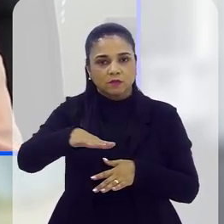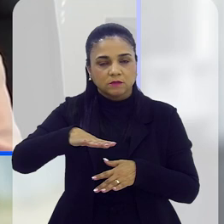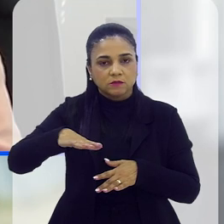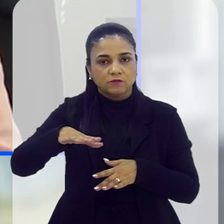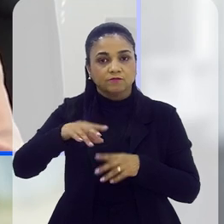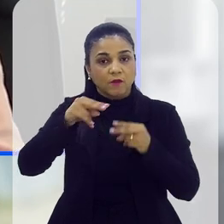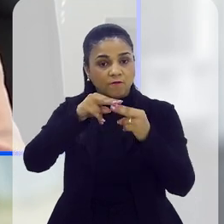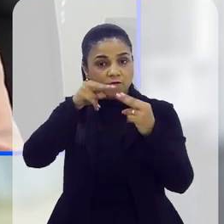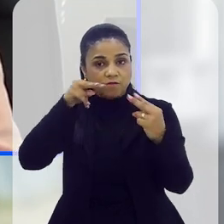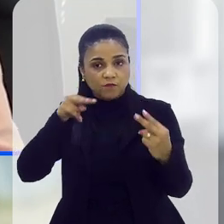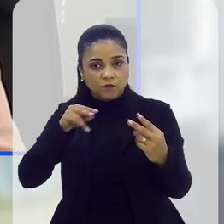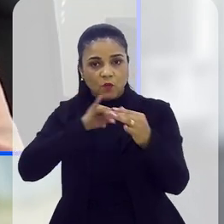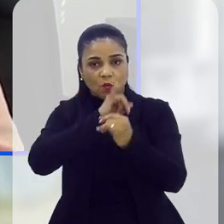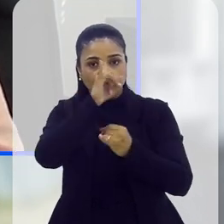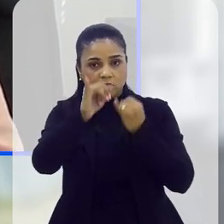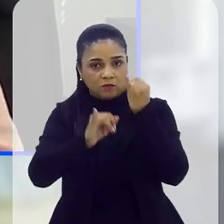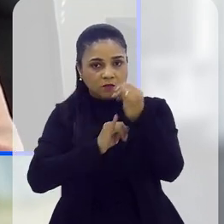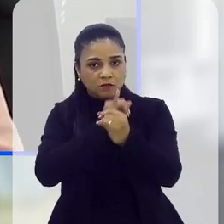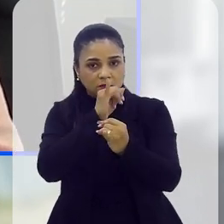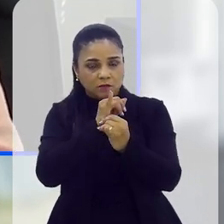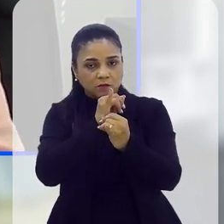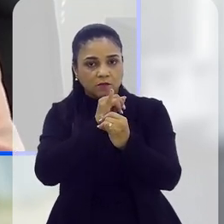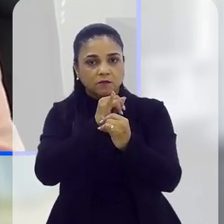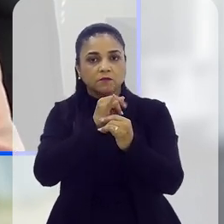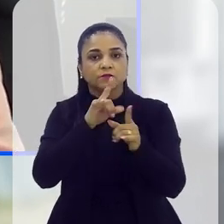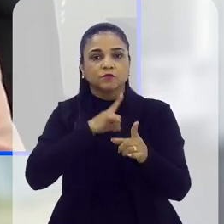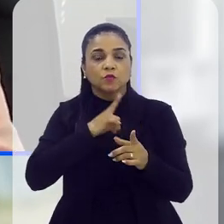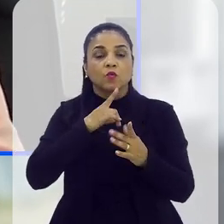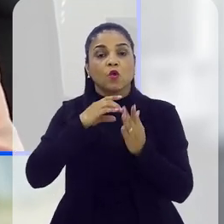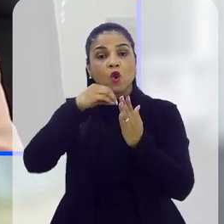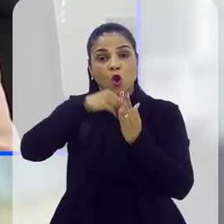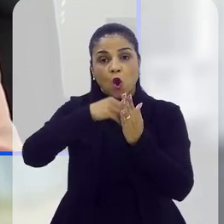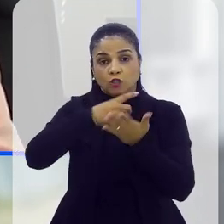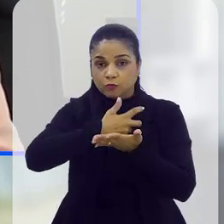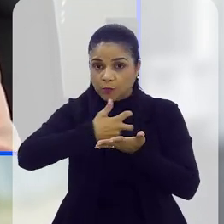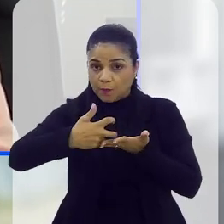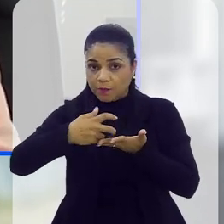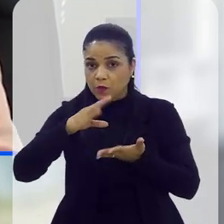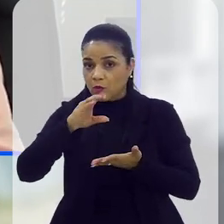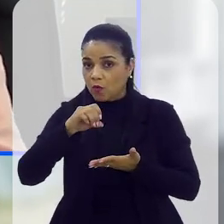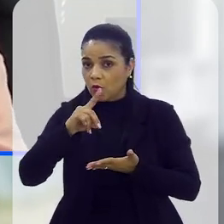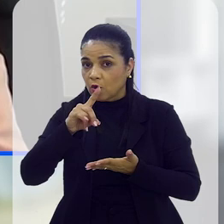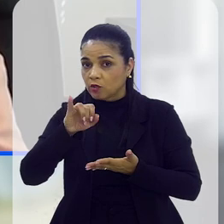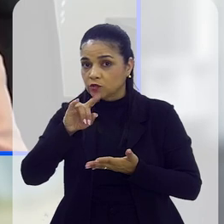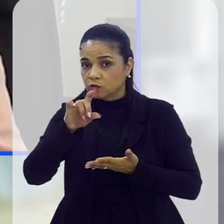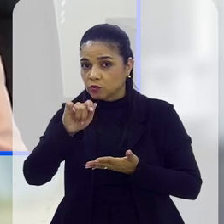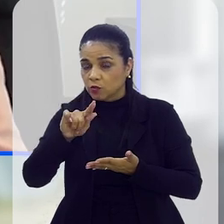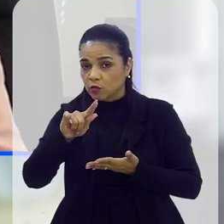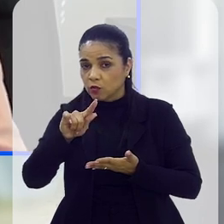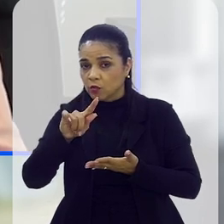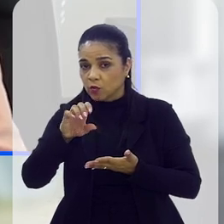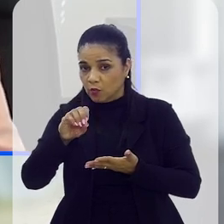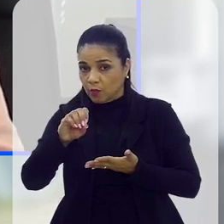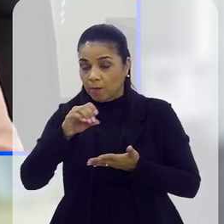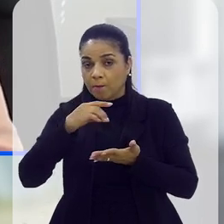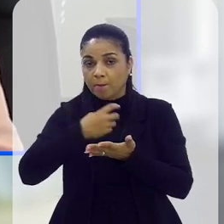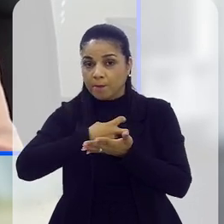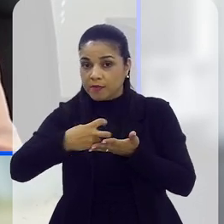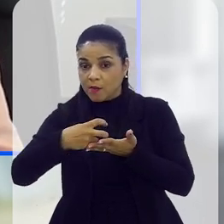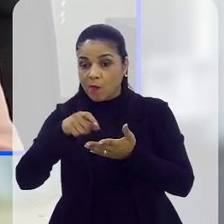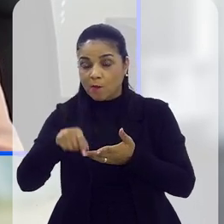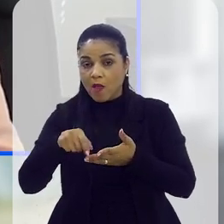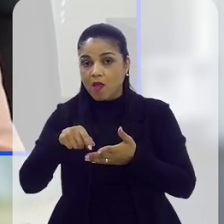virtual. Eles são crimes previstos no Código Penal, mas o palco dos